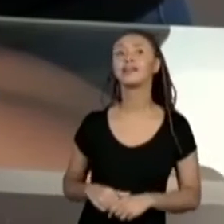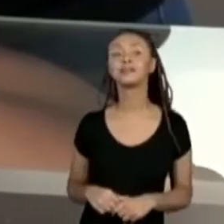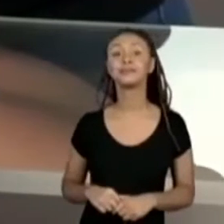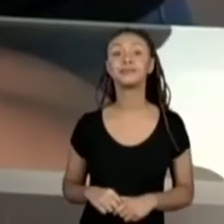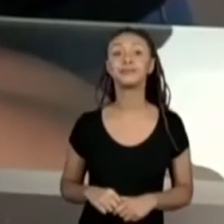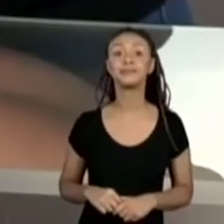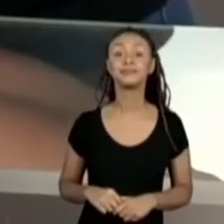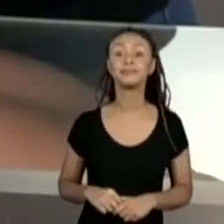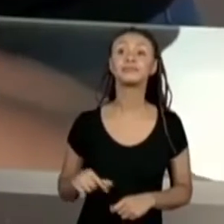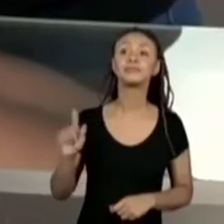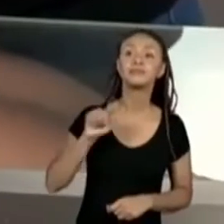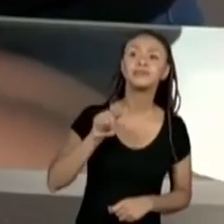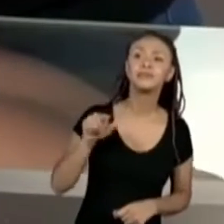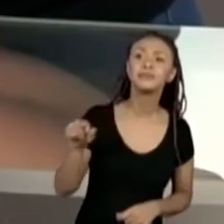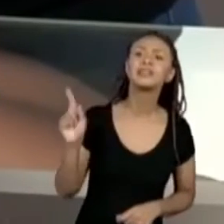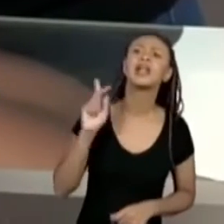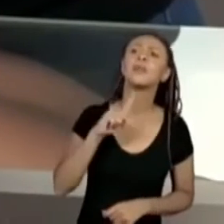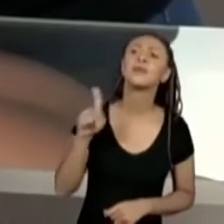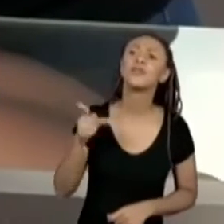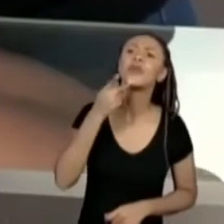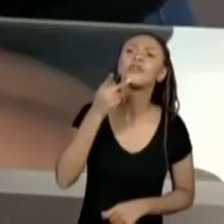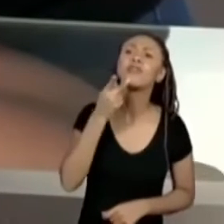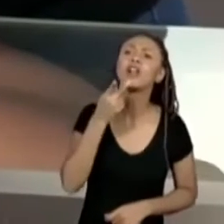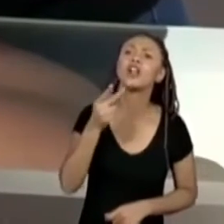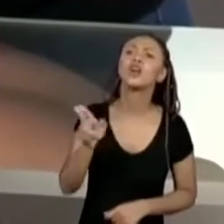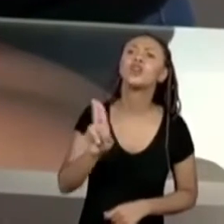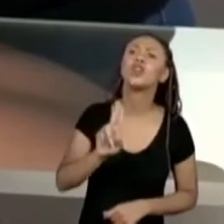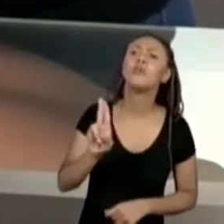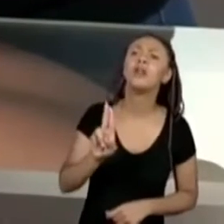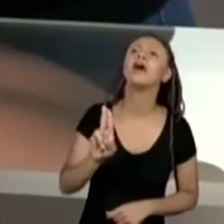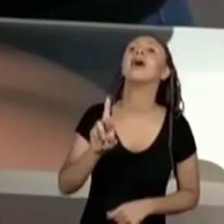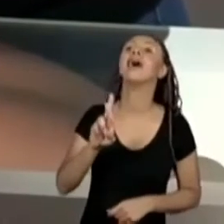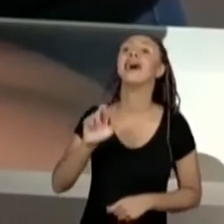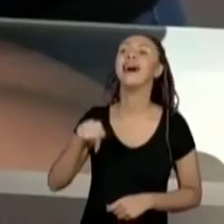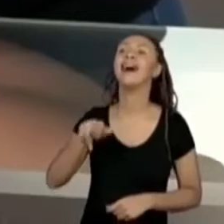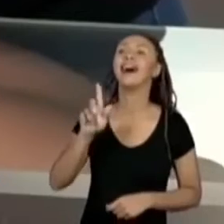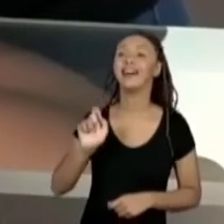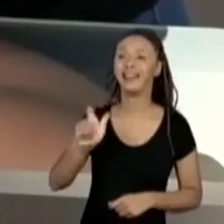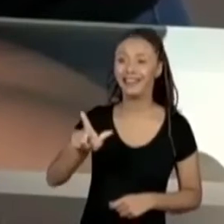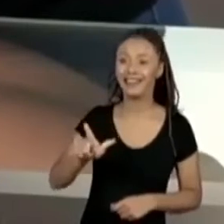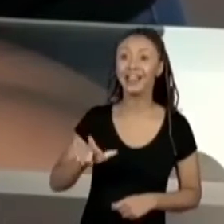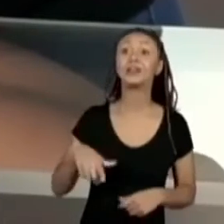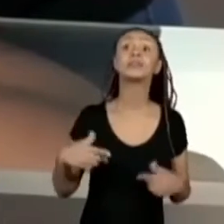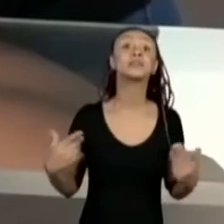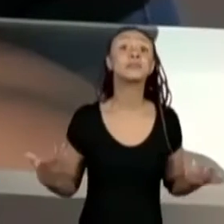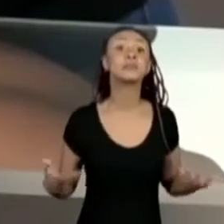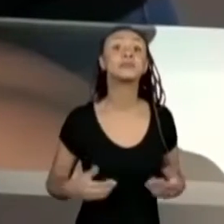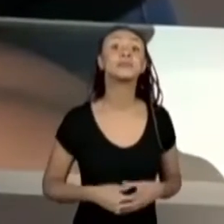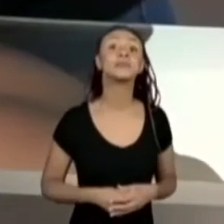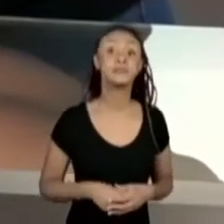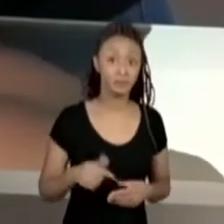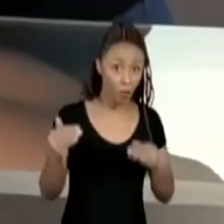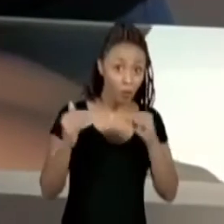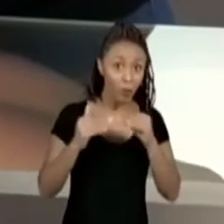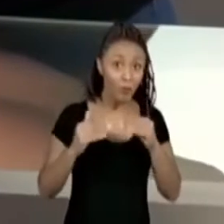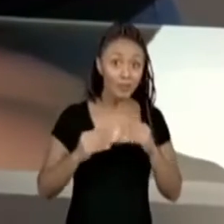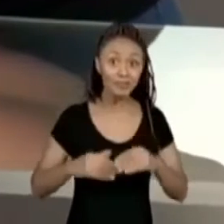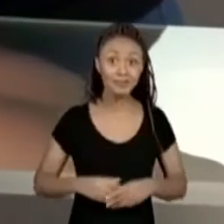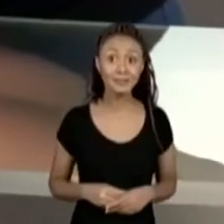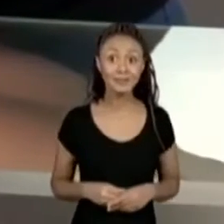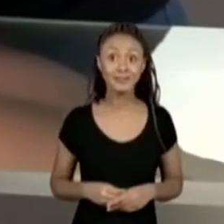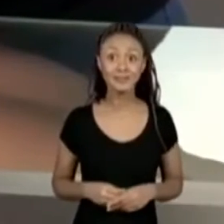As prós estão dizendo, é a Raquel, é a Raquel, é a Raquel. E aí? Vocês acham que é a Raquel mesmo?